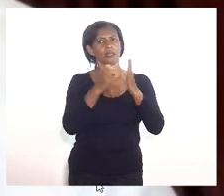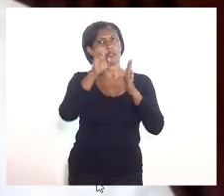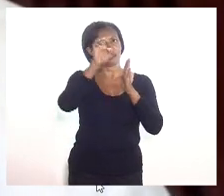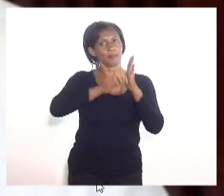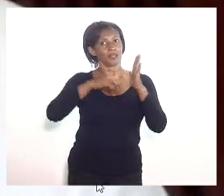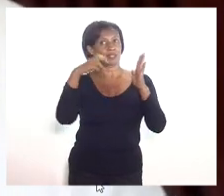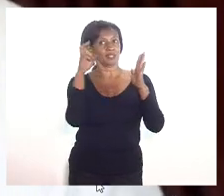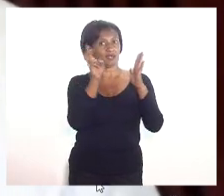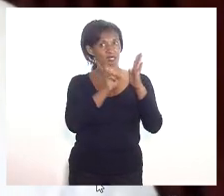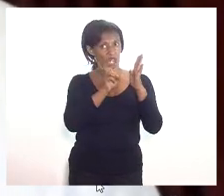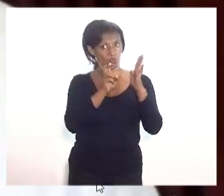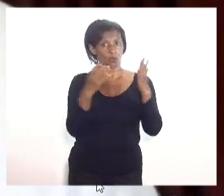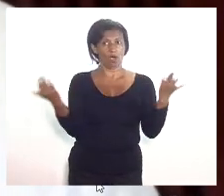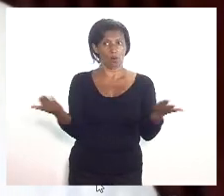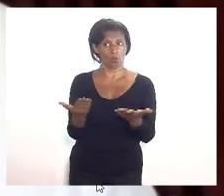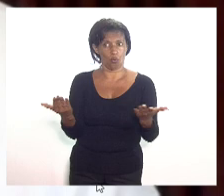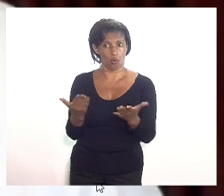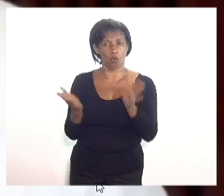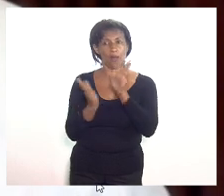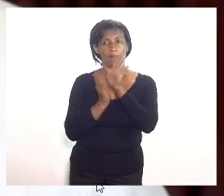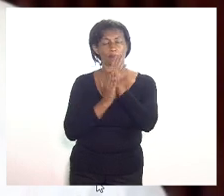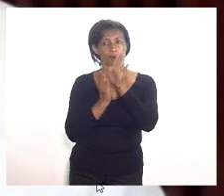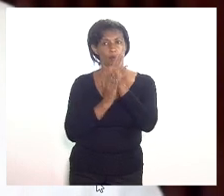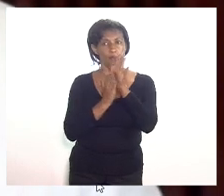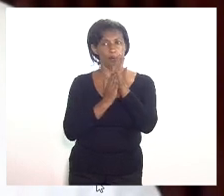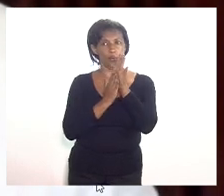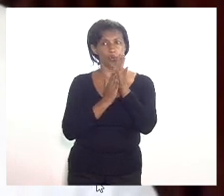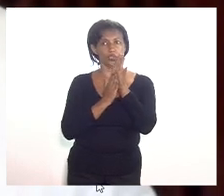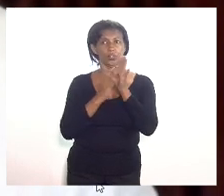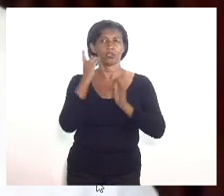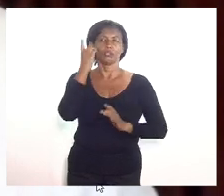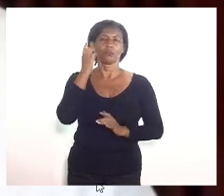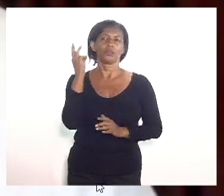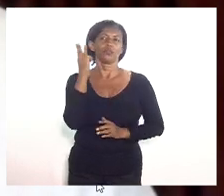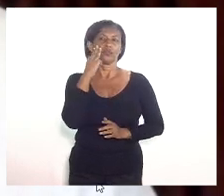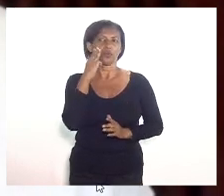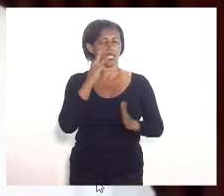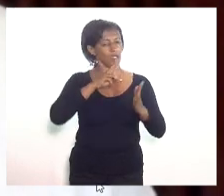propondo, com a proposta do deputado Valdeck de texto.